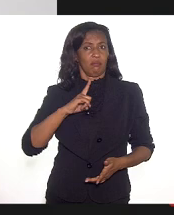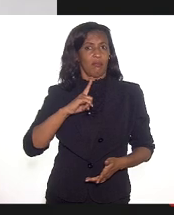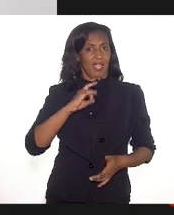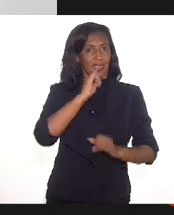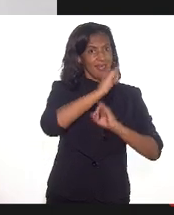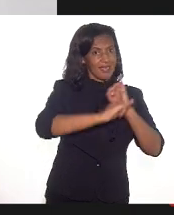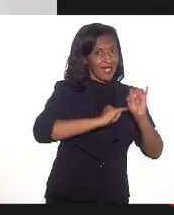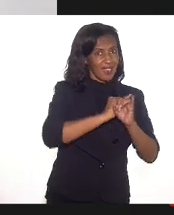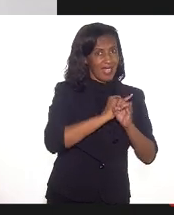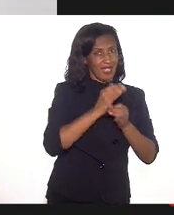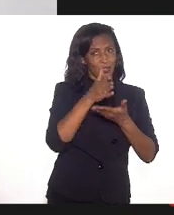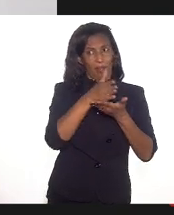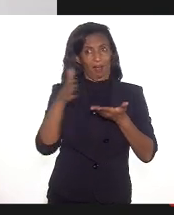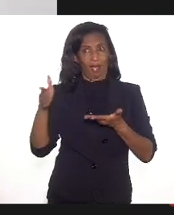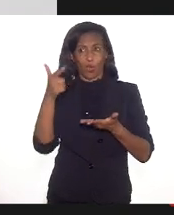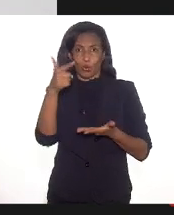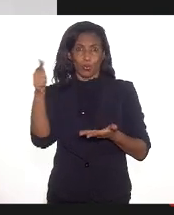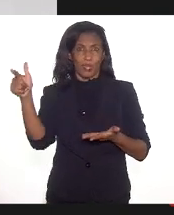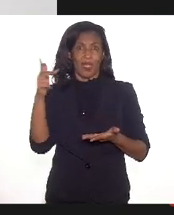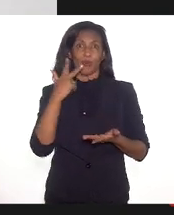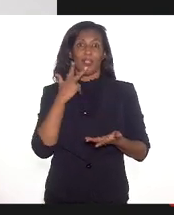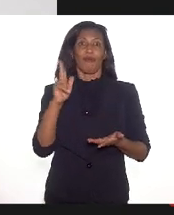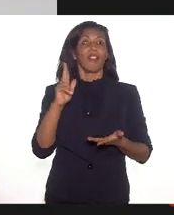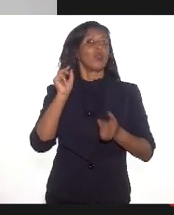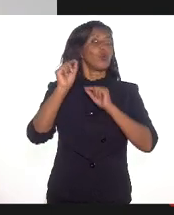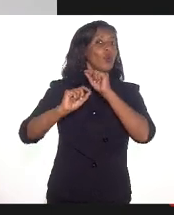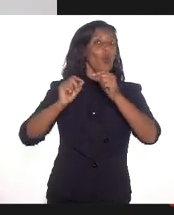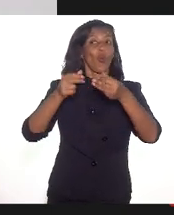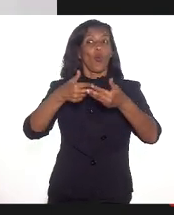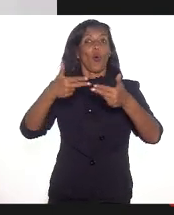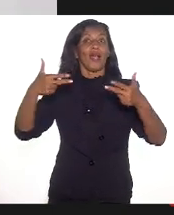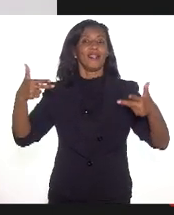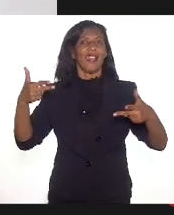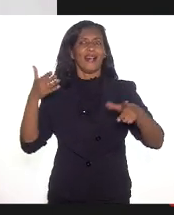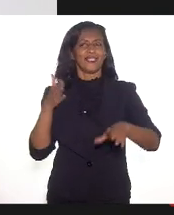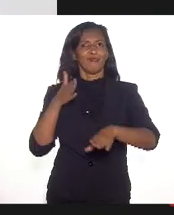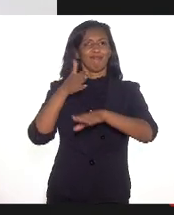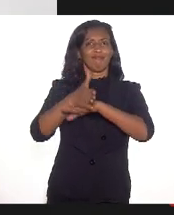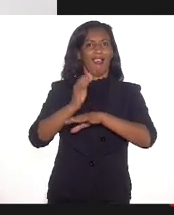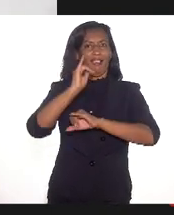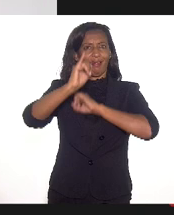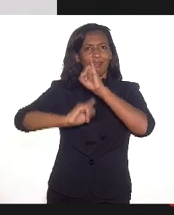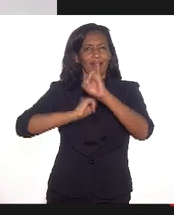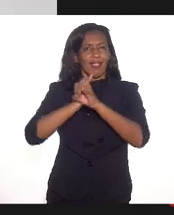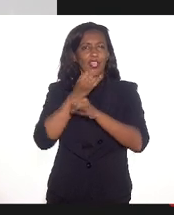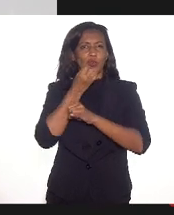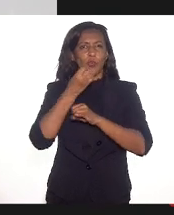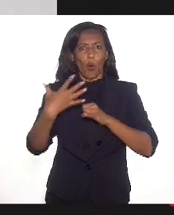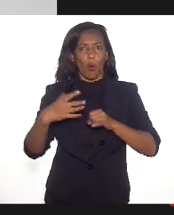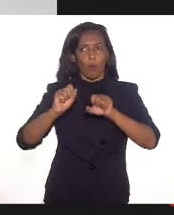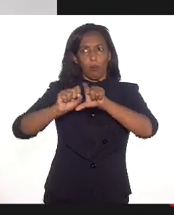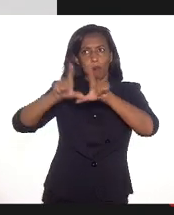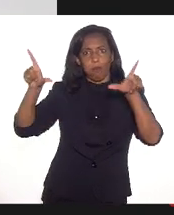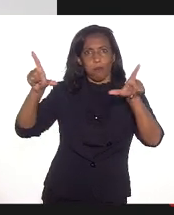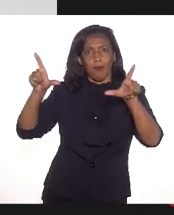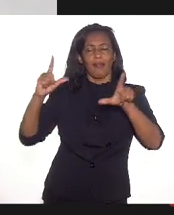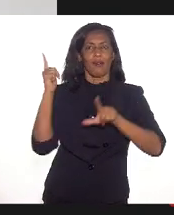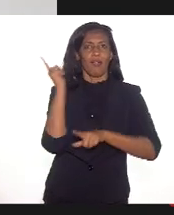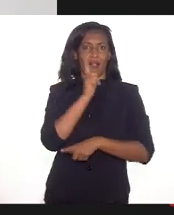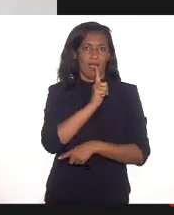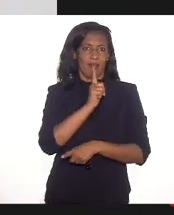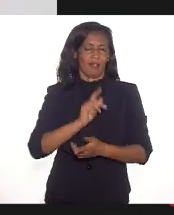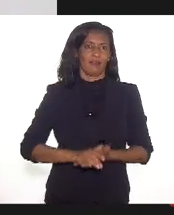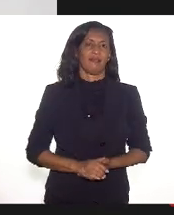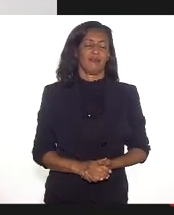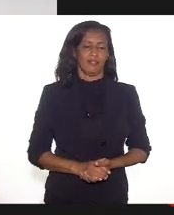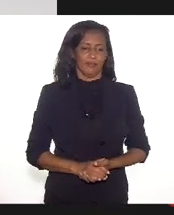no sentido de que isso não está dizendo nada sobre a qualidade de acesso à internet que a gente tem.